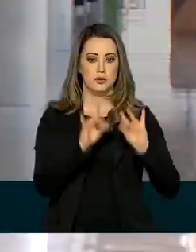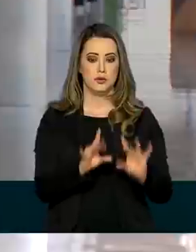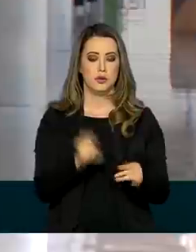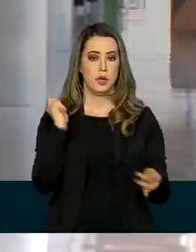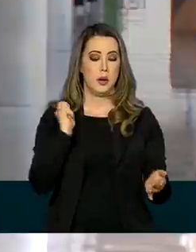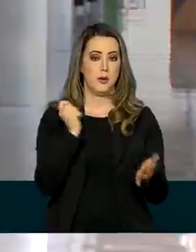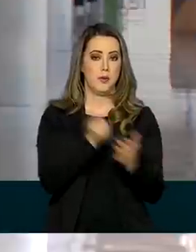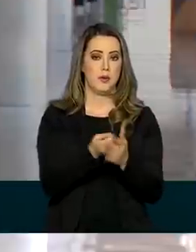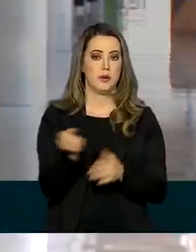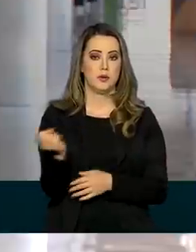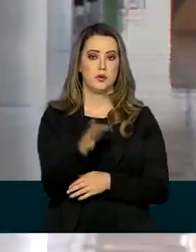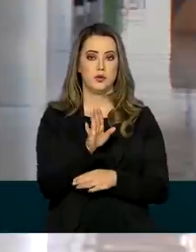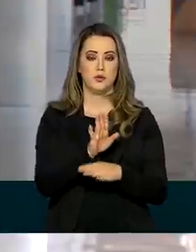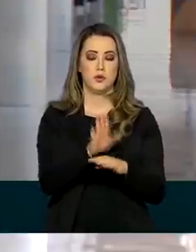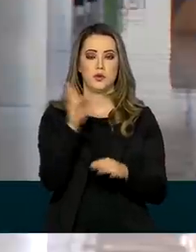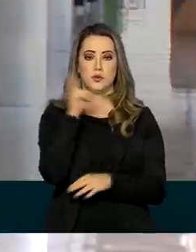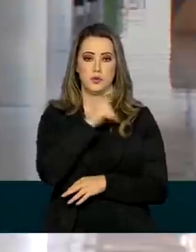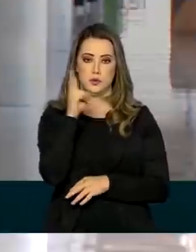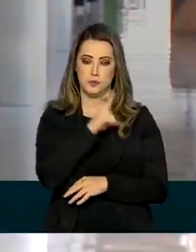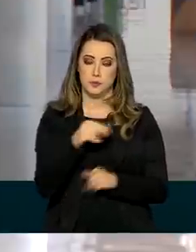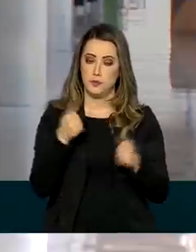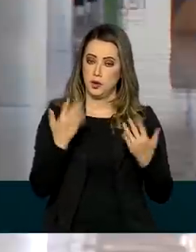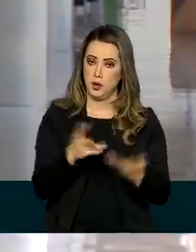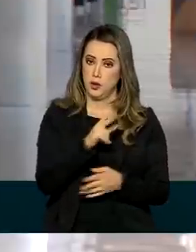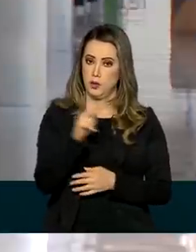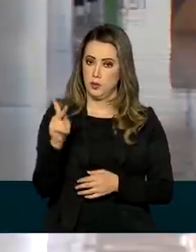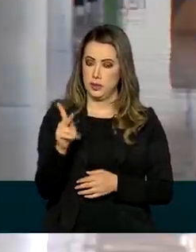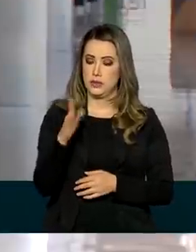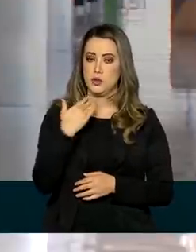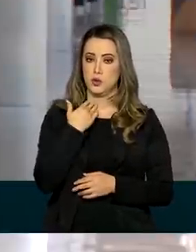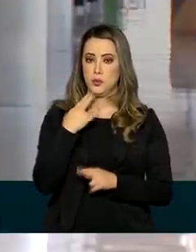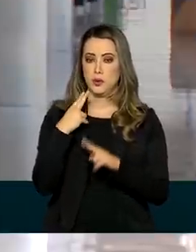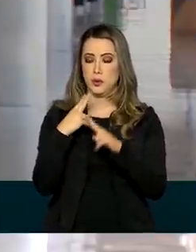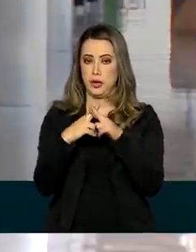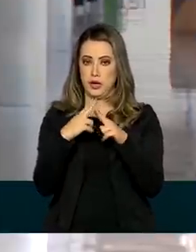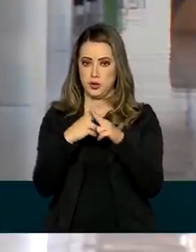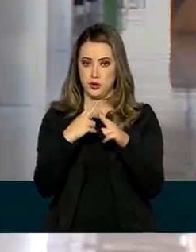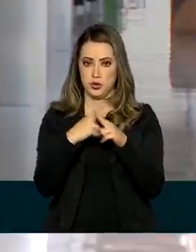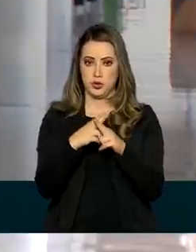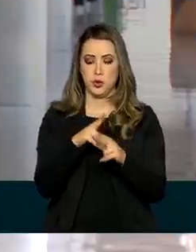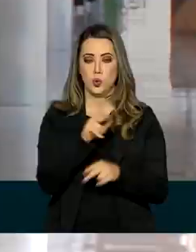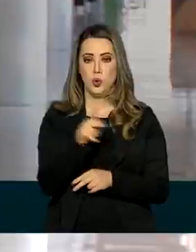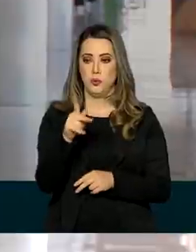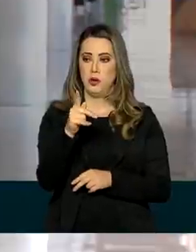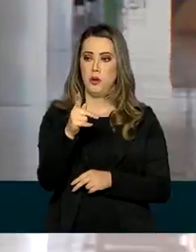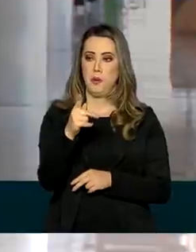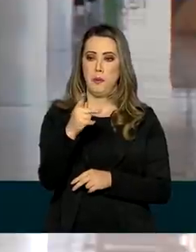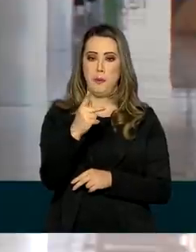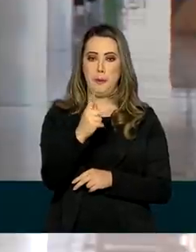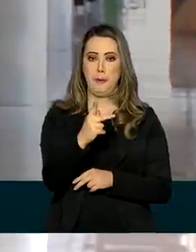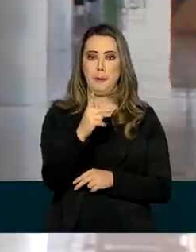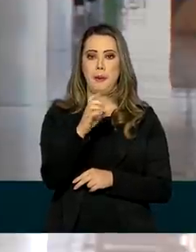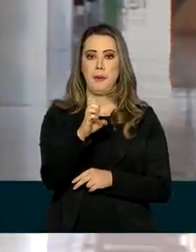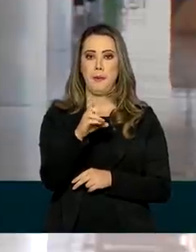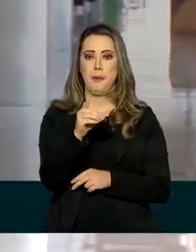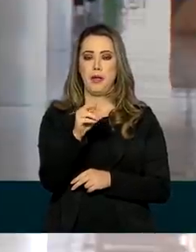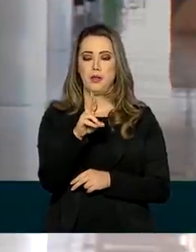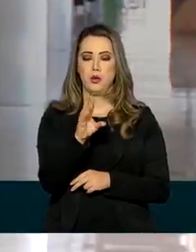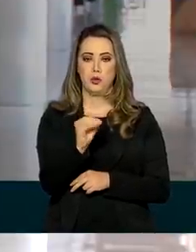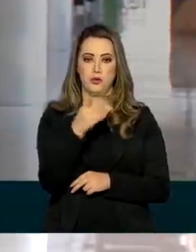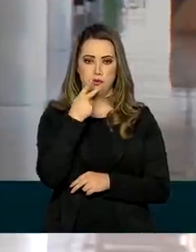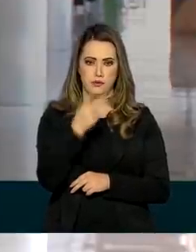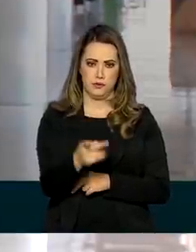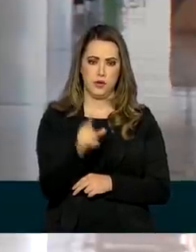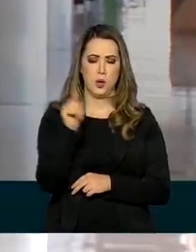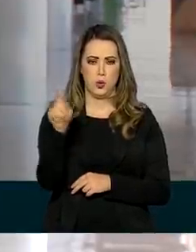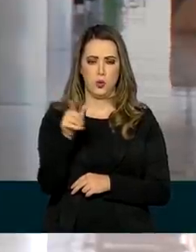pagamento do novo auxílio emergencial. O presidente da Caixa Econômica Federal, o Pedro Guimarães, disse ontem em live com o Bolsonaro que as agências